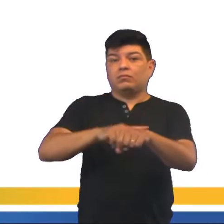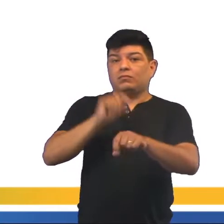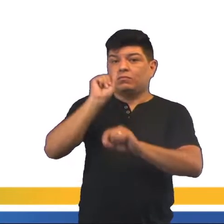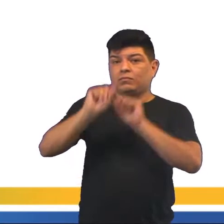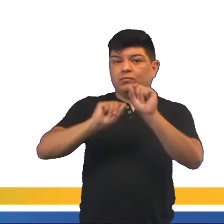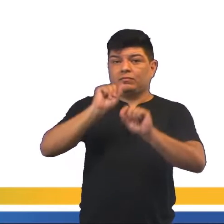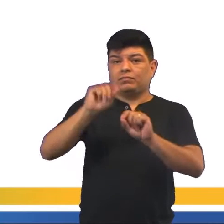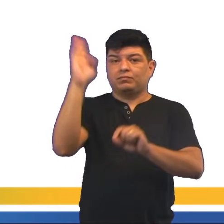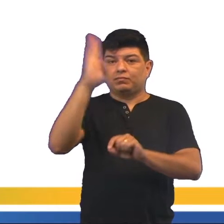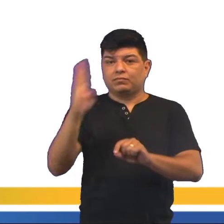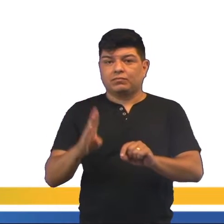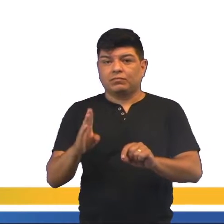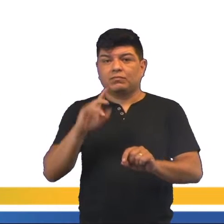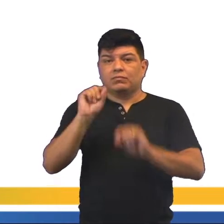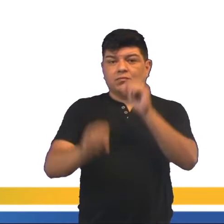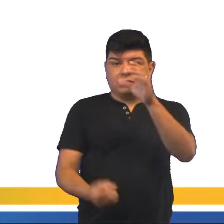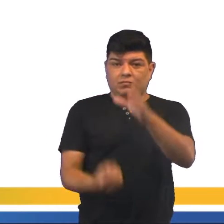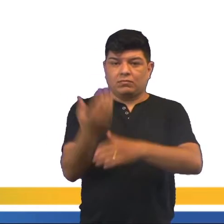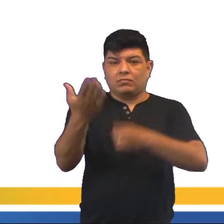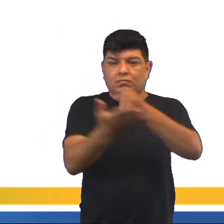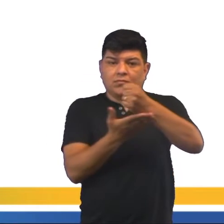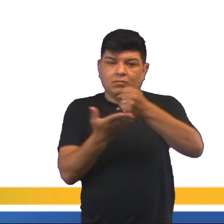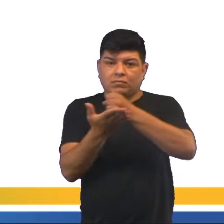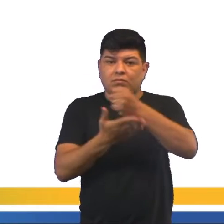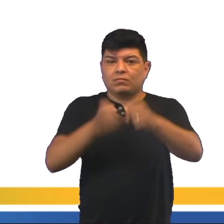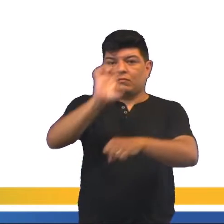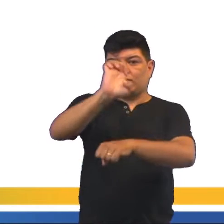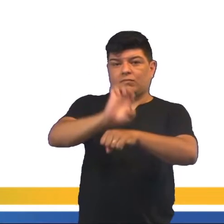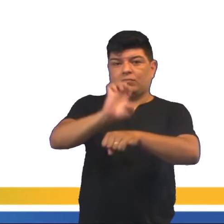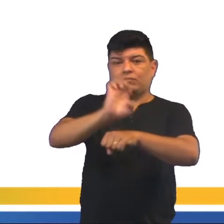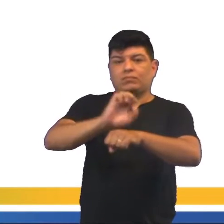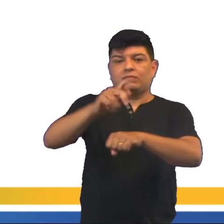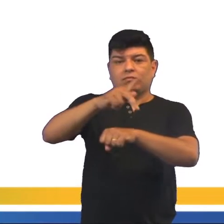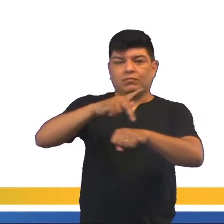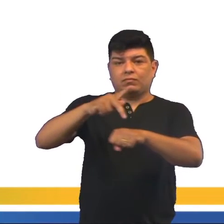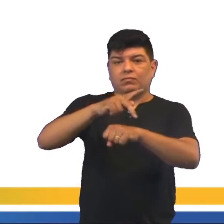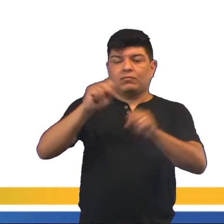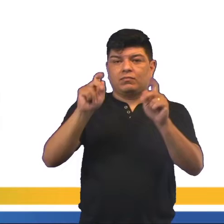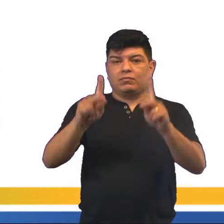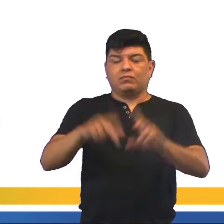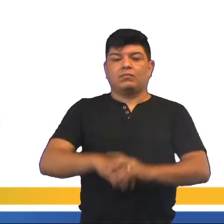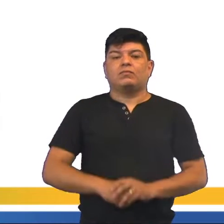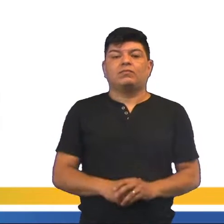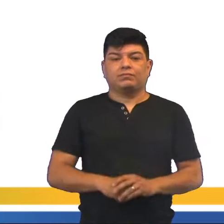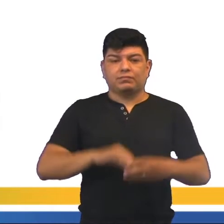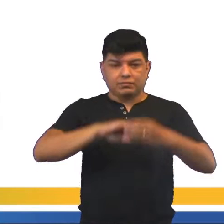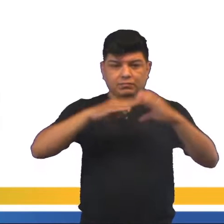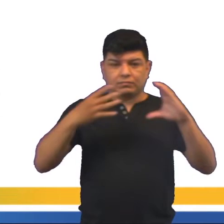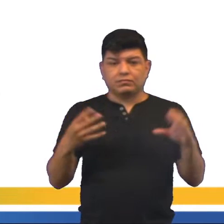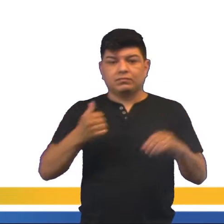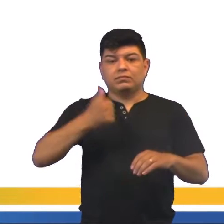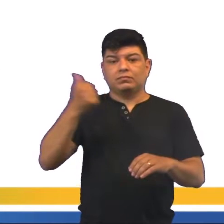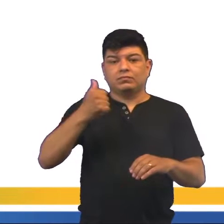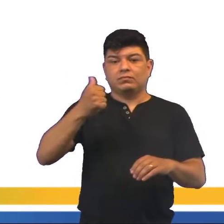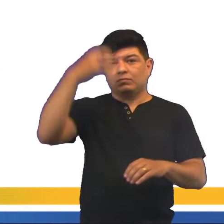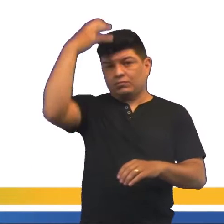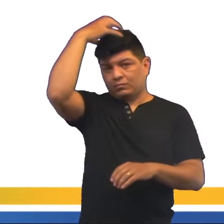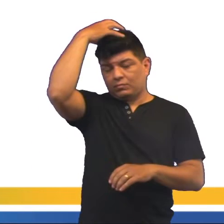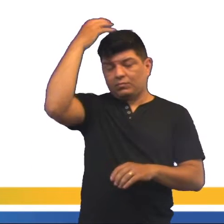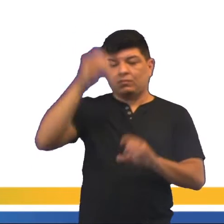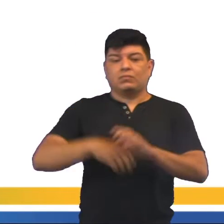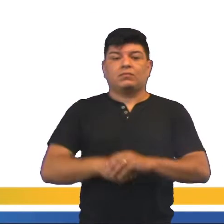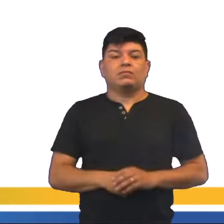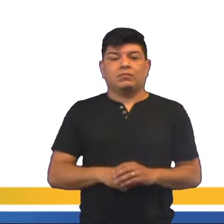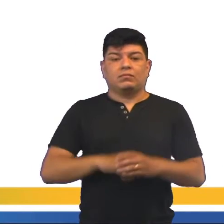que o Brasil construiu sua base como Estado e nação. As características do primeiro reinado. O